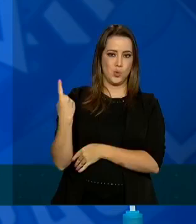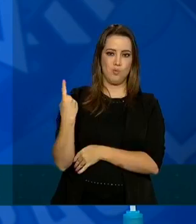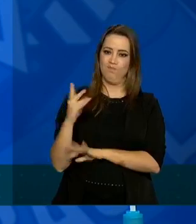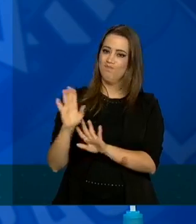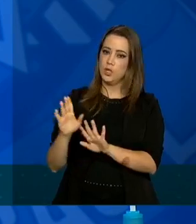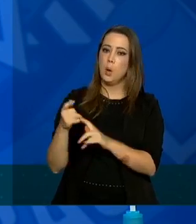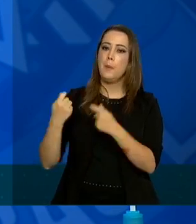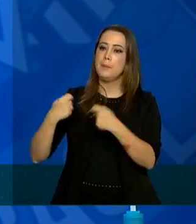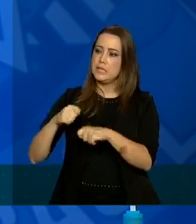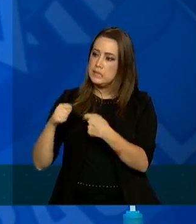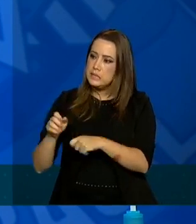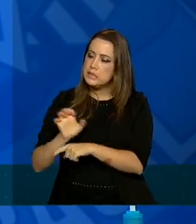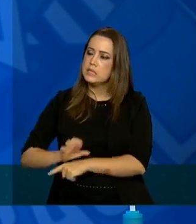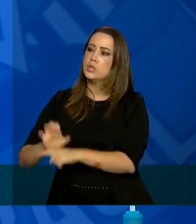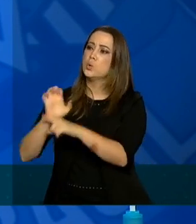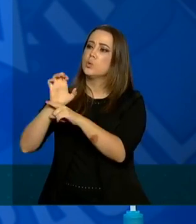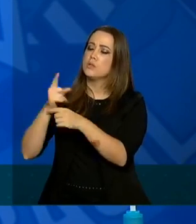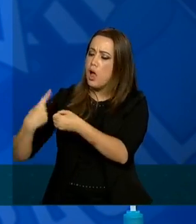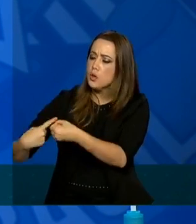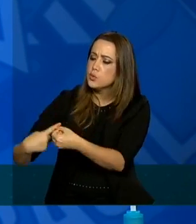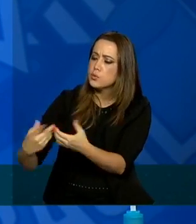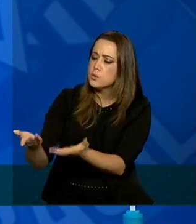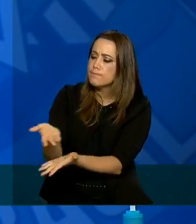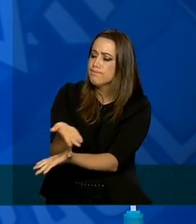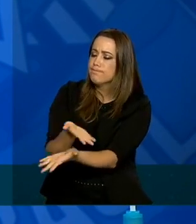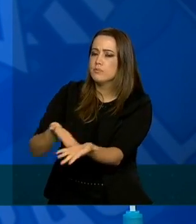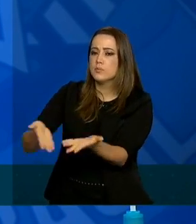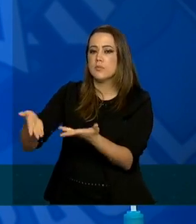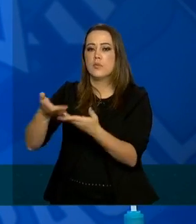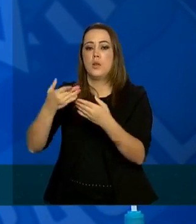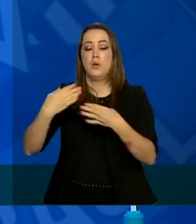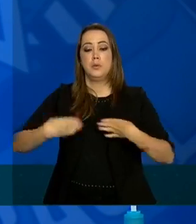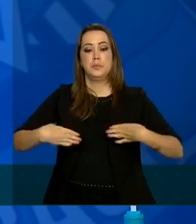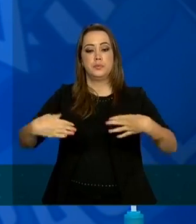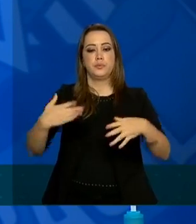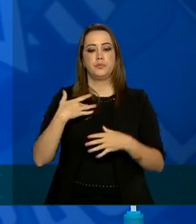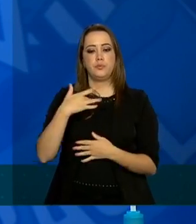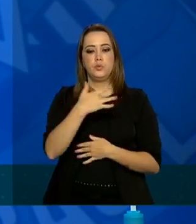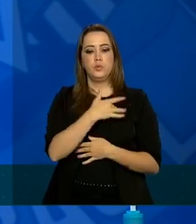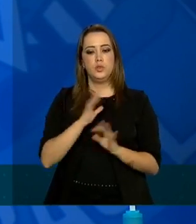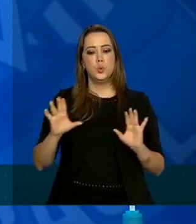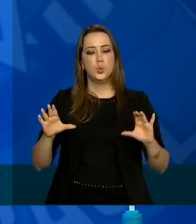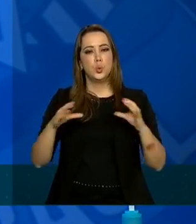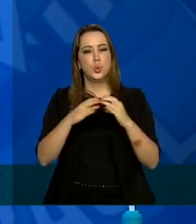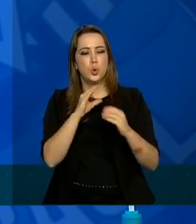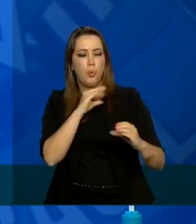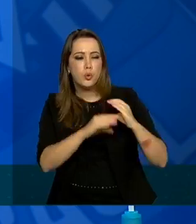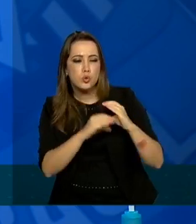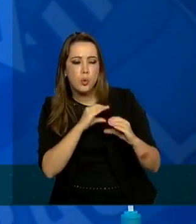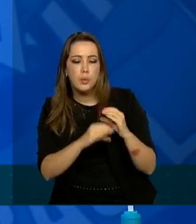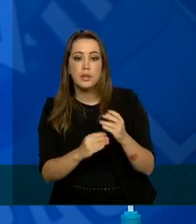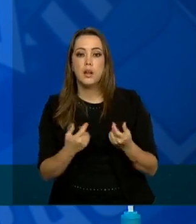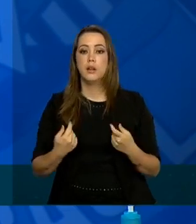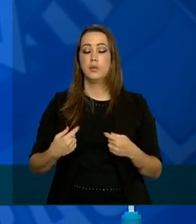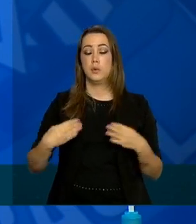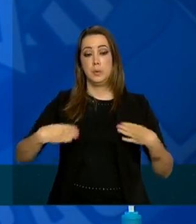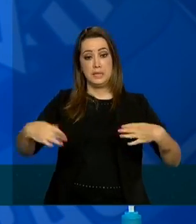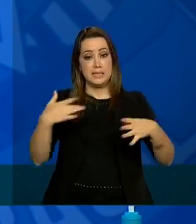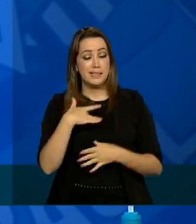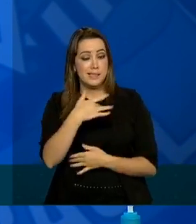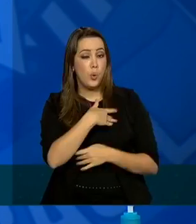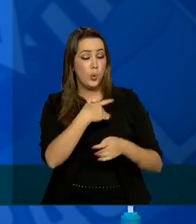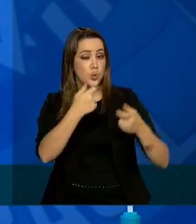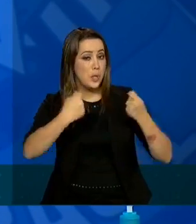dos estados dos municípios o ministério precisa da equipe de comunicação o ministério